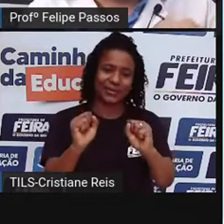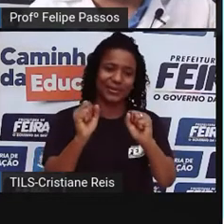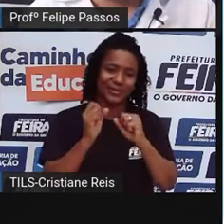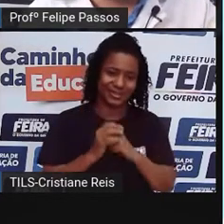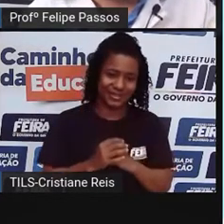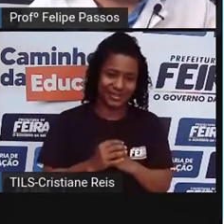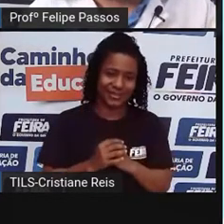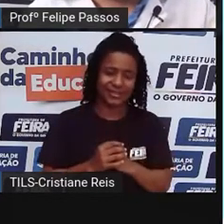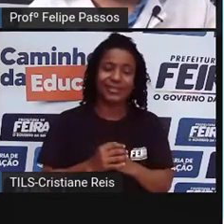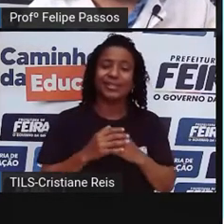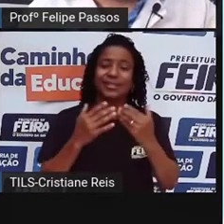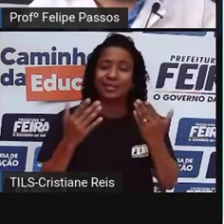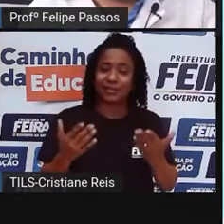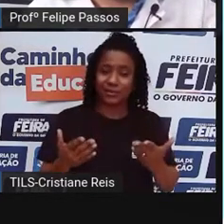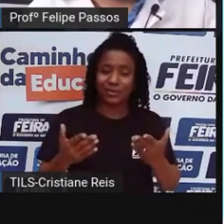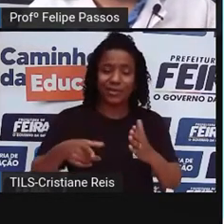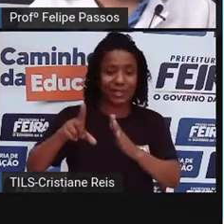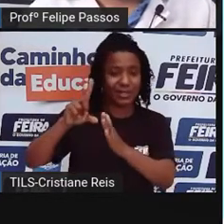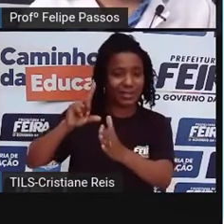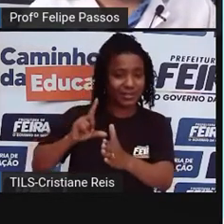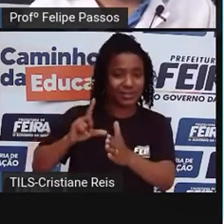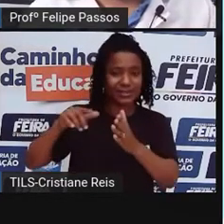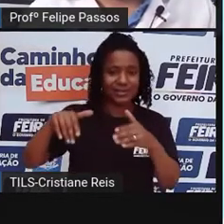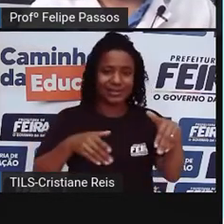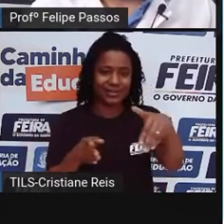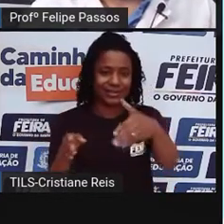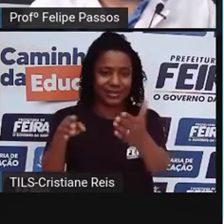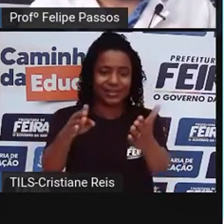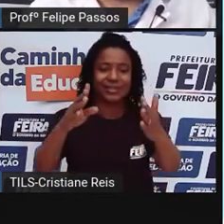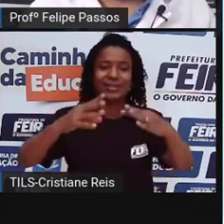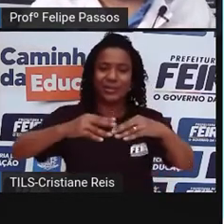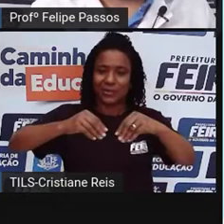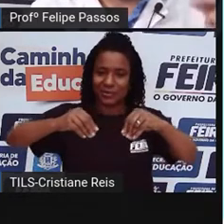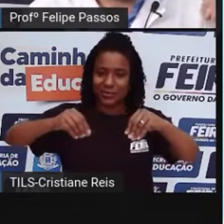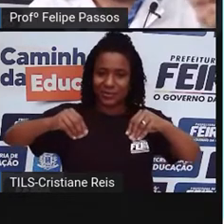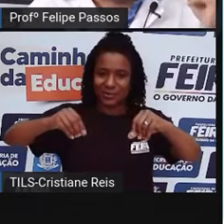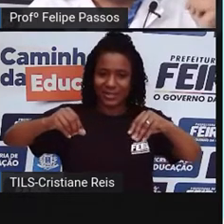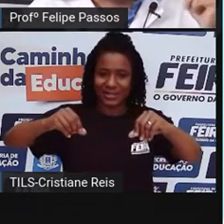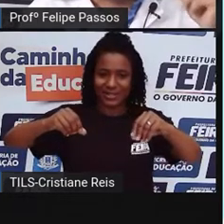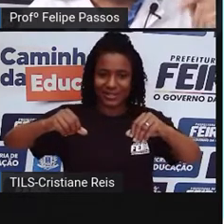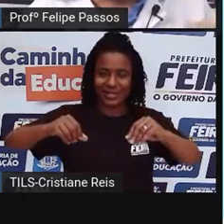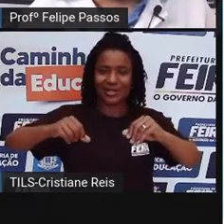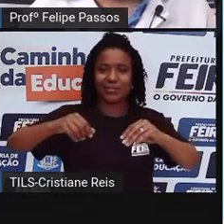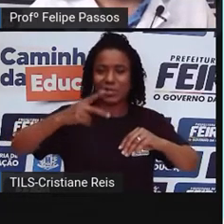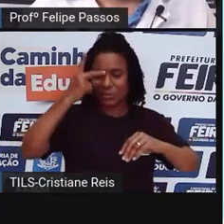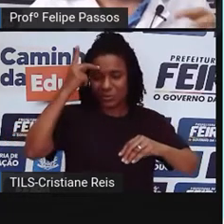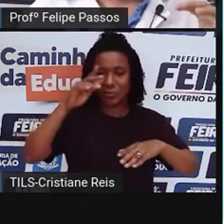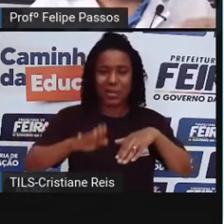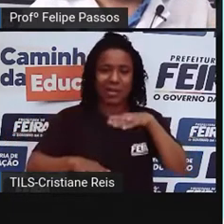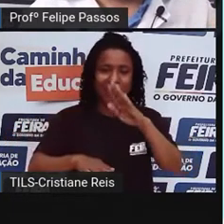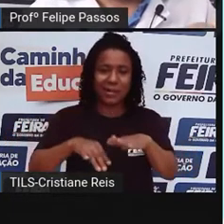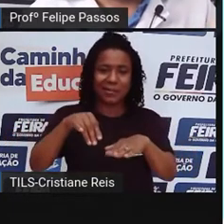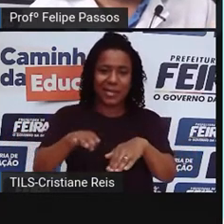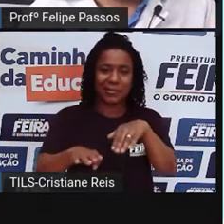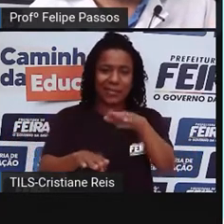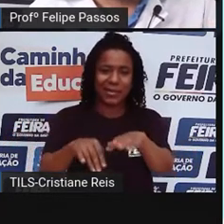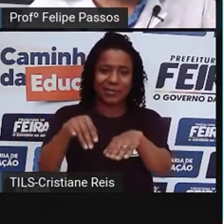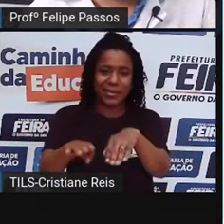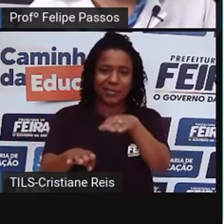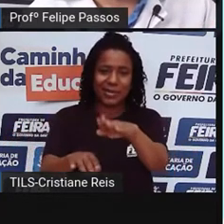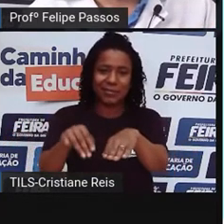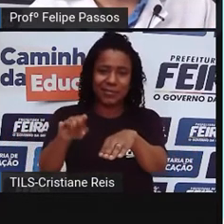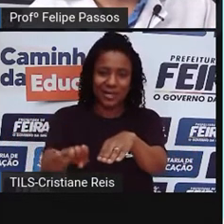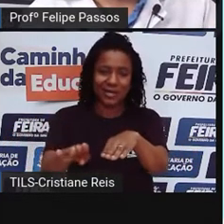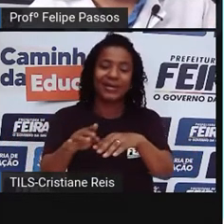tanto passar por aquele caminho, foi deixando aquela estrada lisa. Depois, ainda na pré-história, o ser humano foi colocando